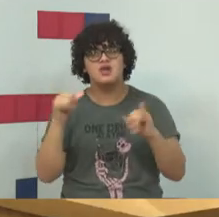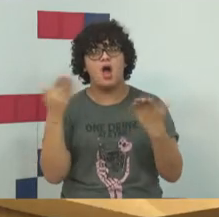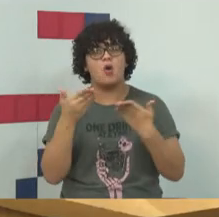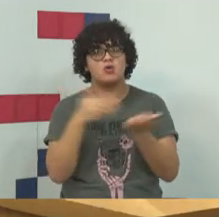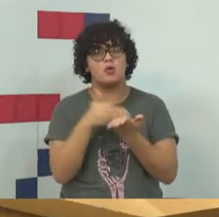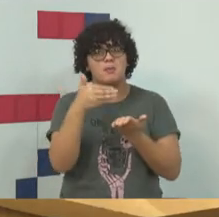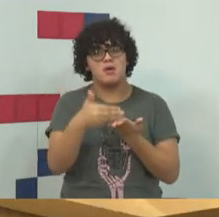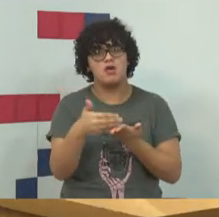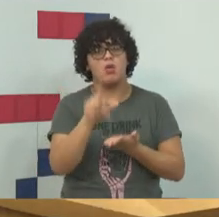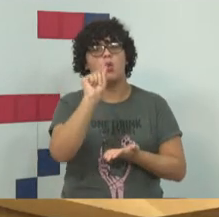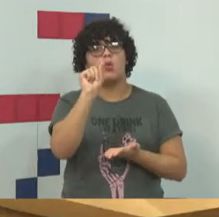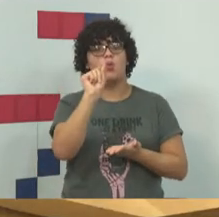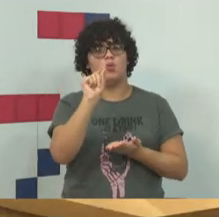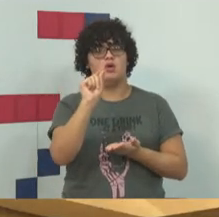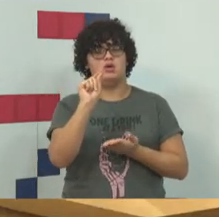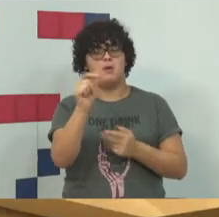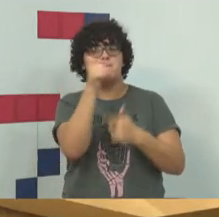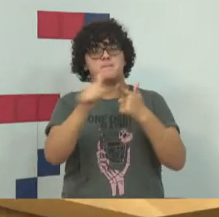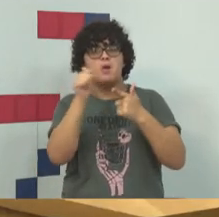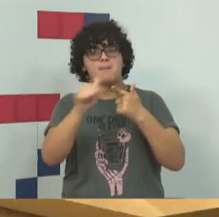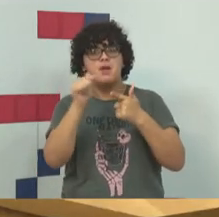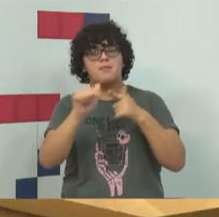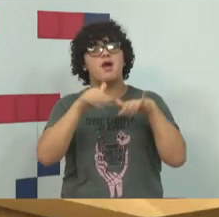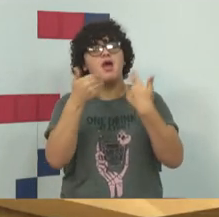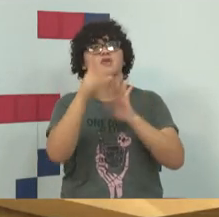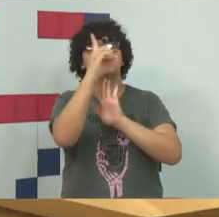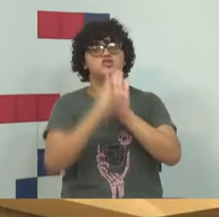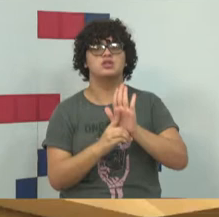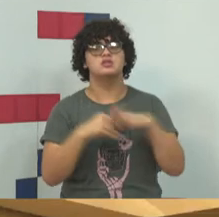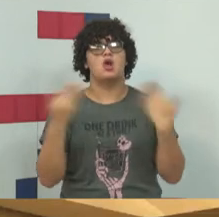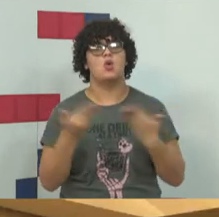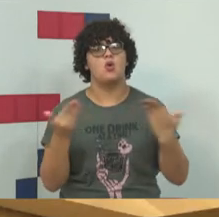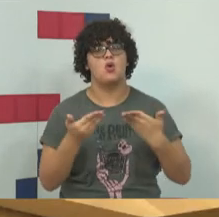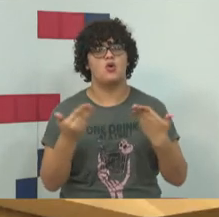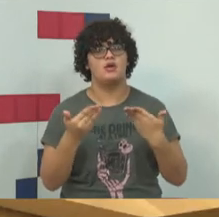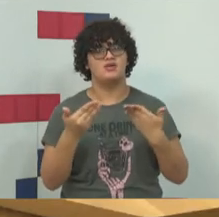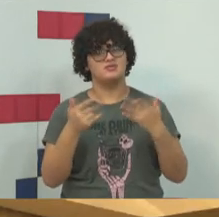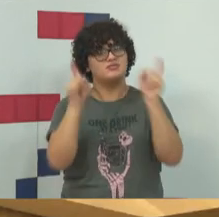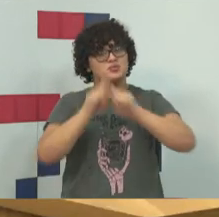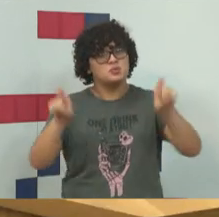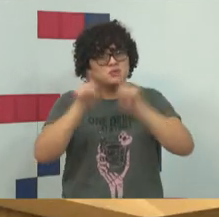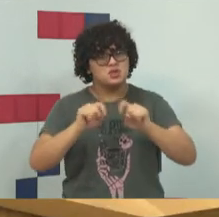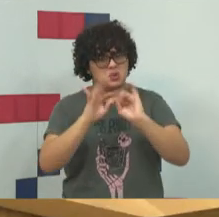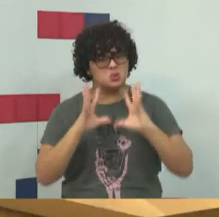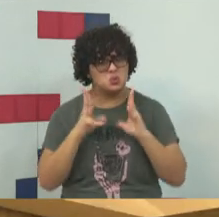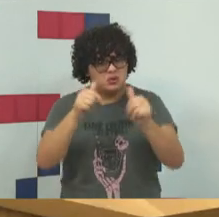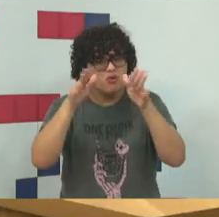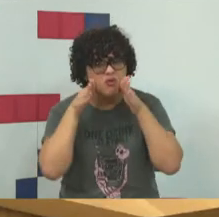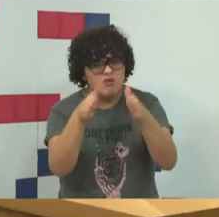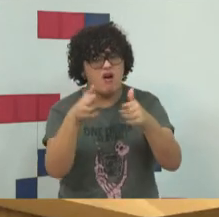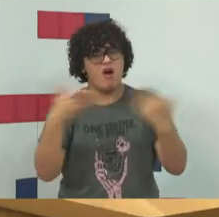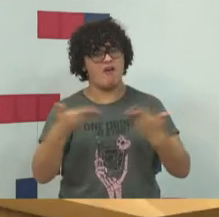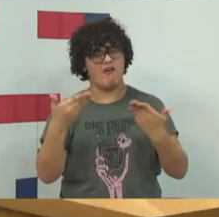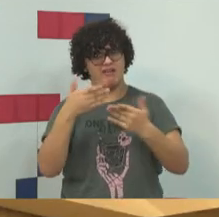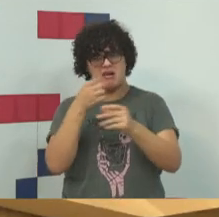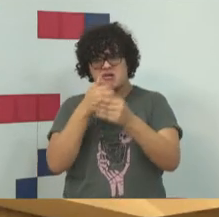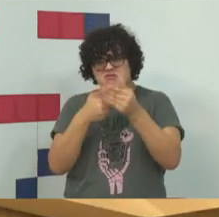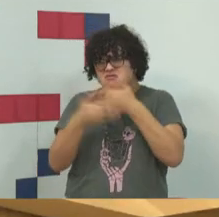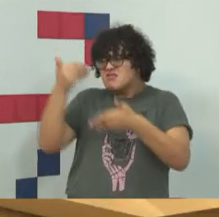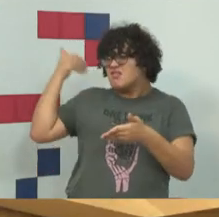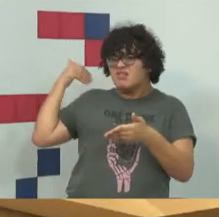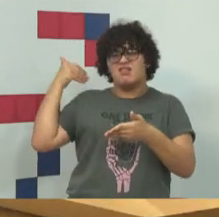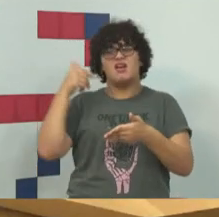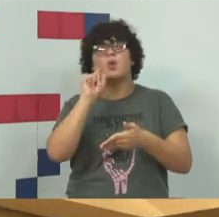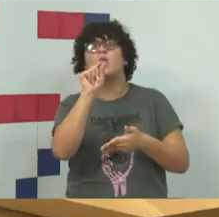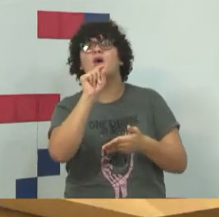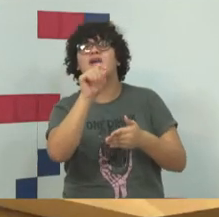início. O problema do direito penal informático é que todo mundo está focando e focou no passado no delito